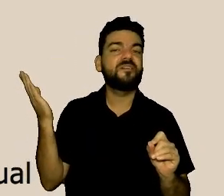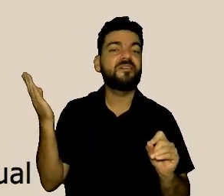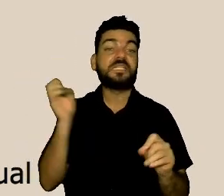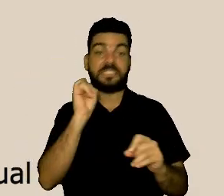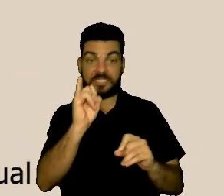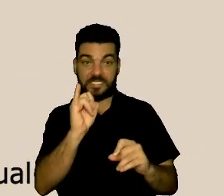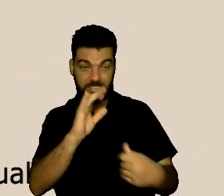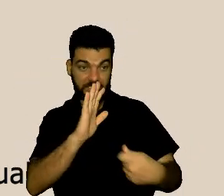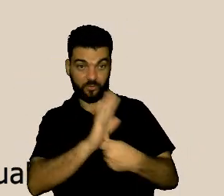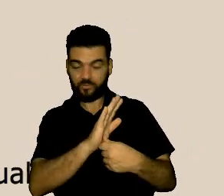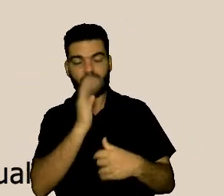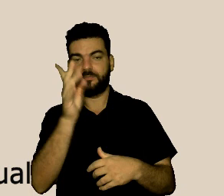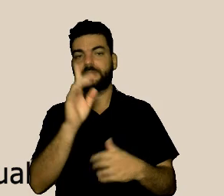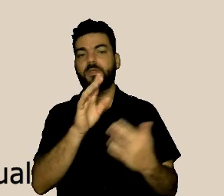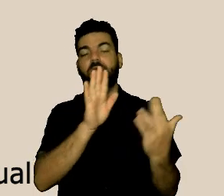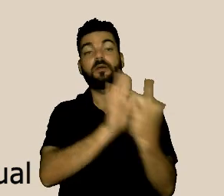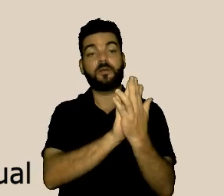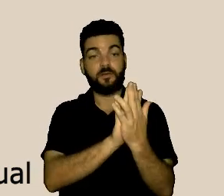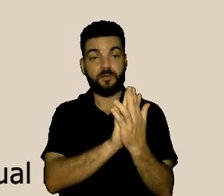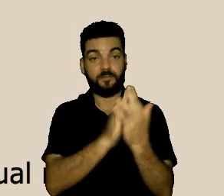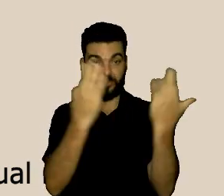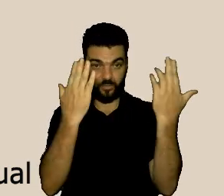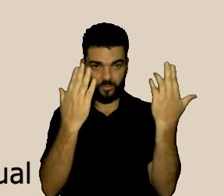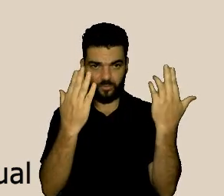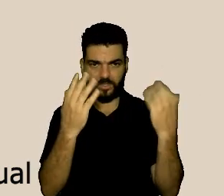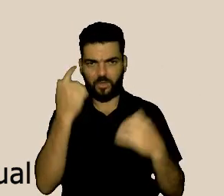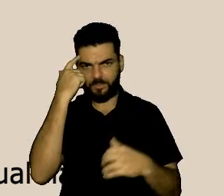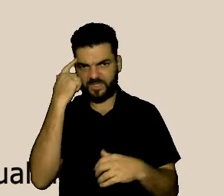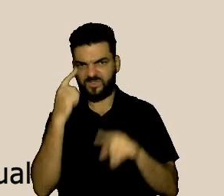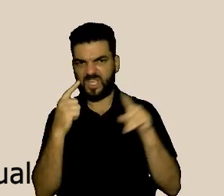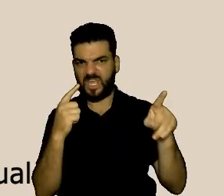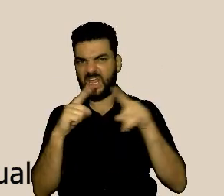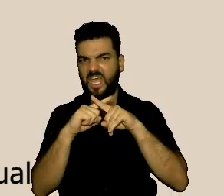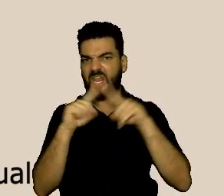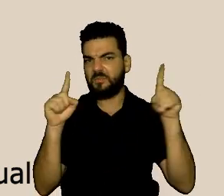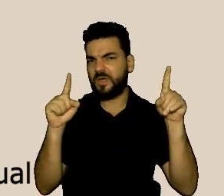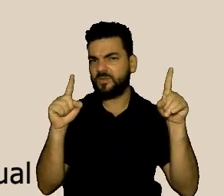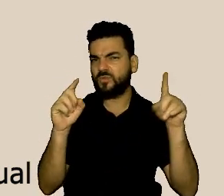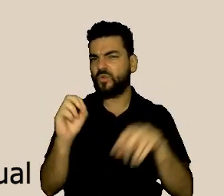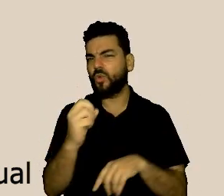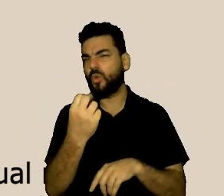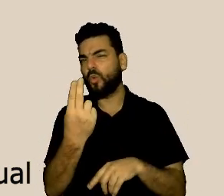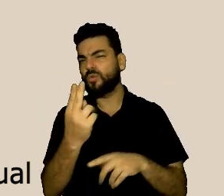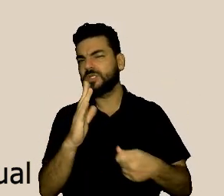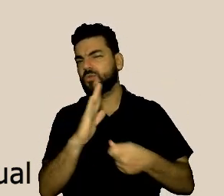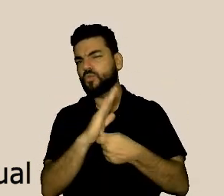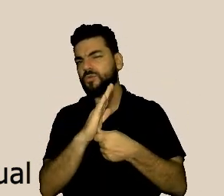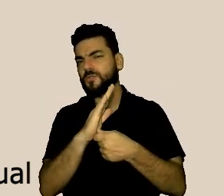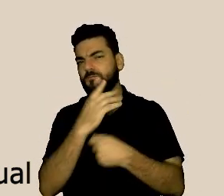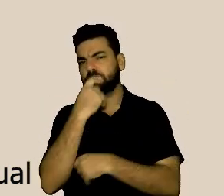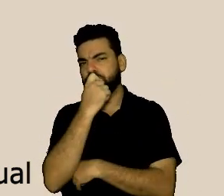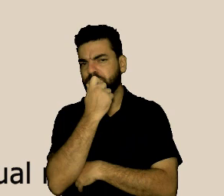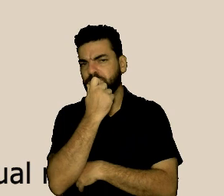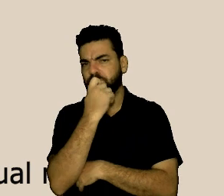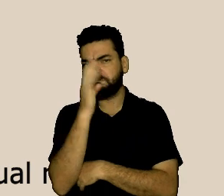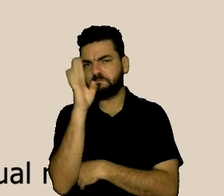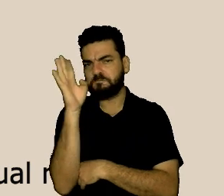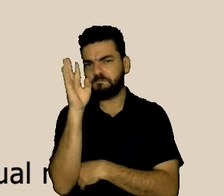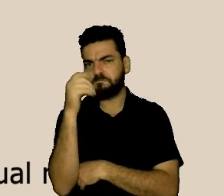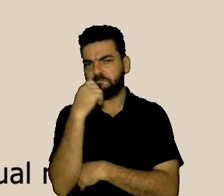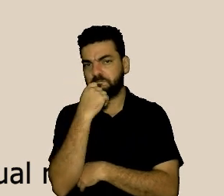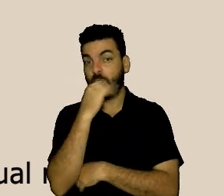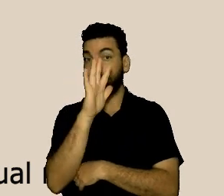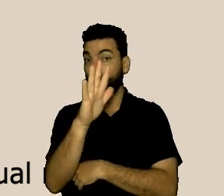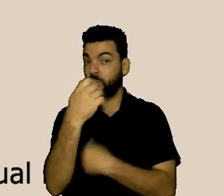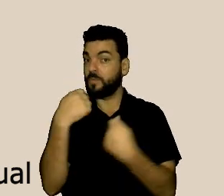denúncia? Essa diferenciação é muito importante, porque todo enquadramento legal, ele tem uma consequência jurídica,